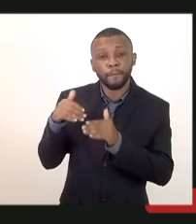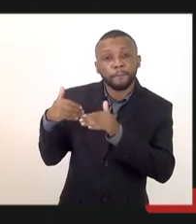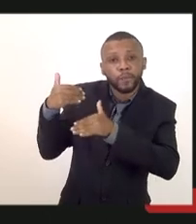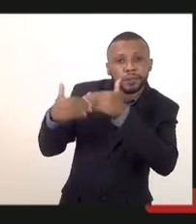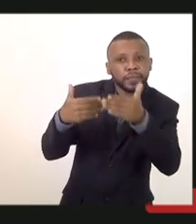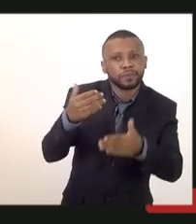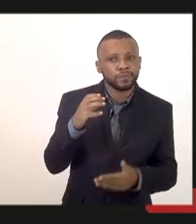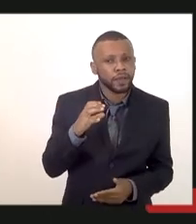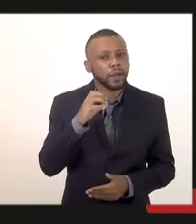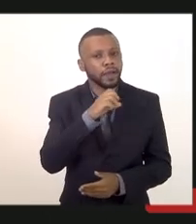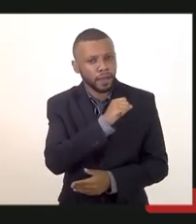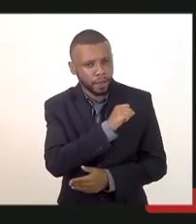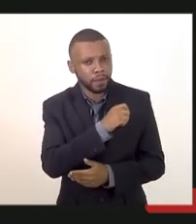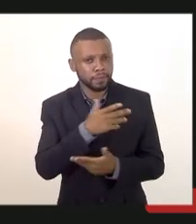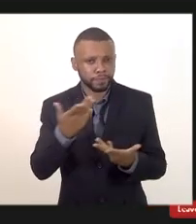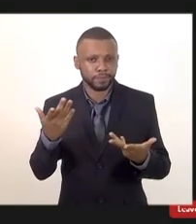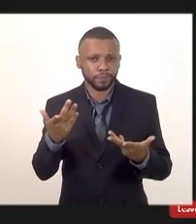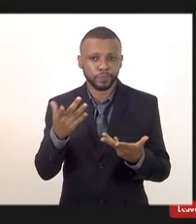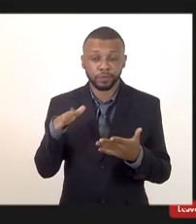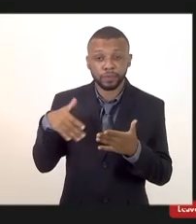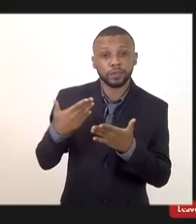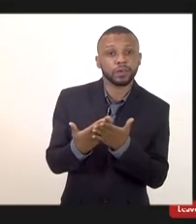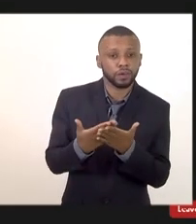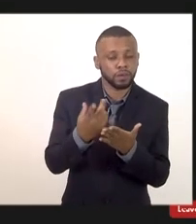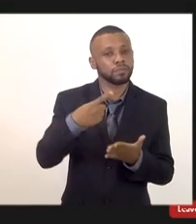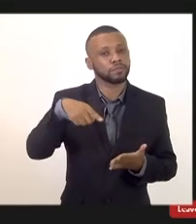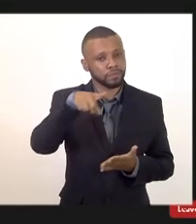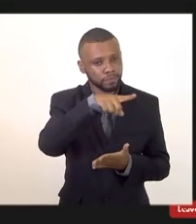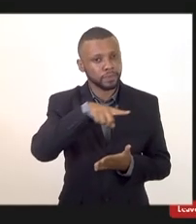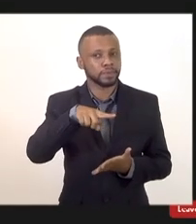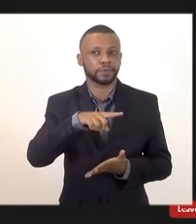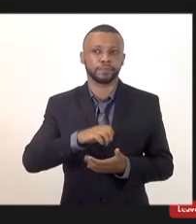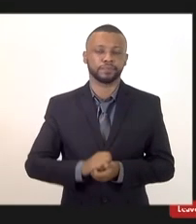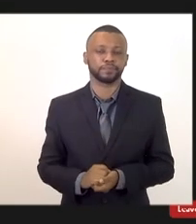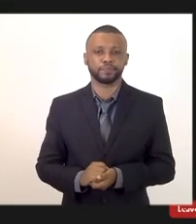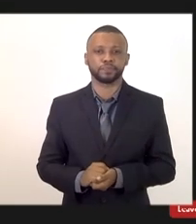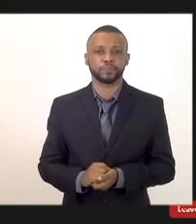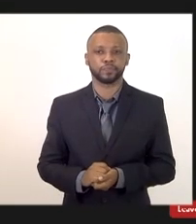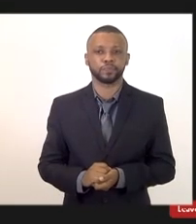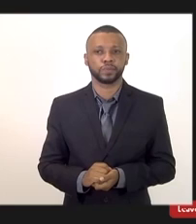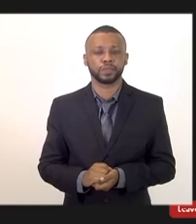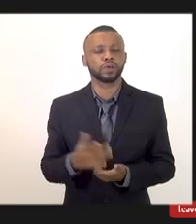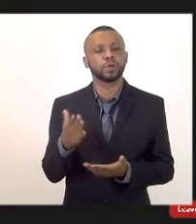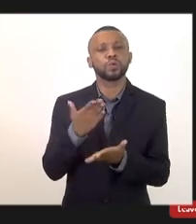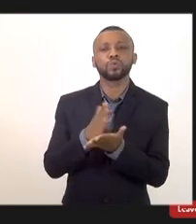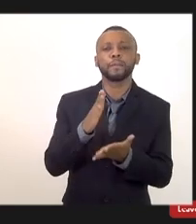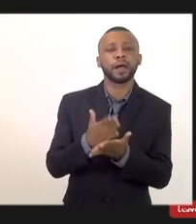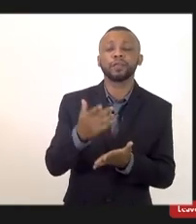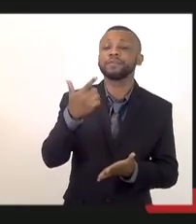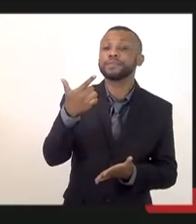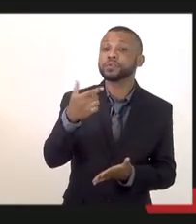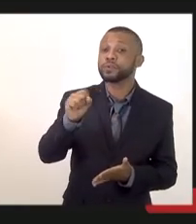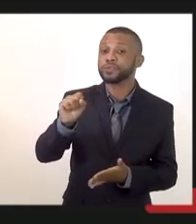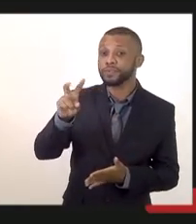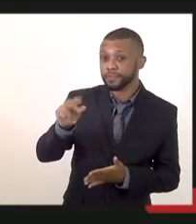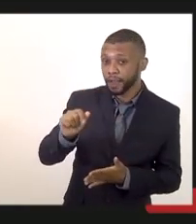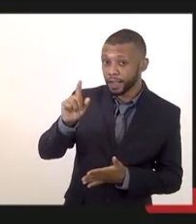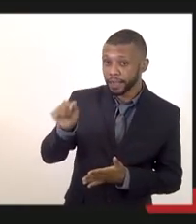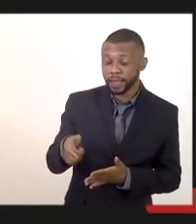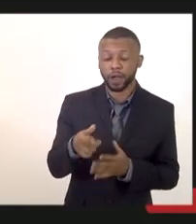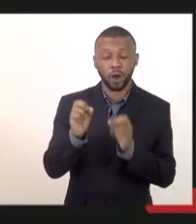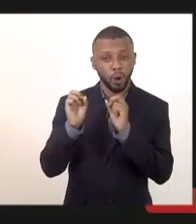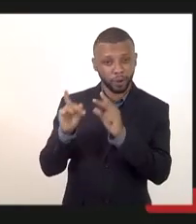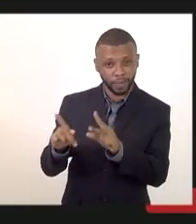bombeiro que vem chegando até vocês então a minha questão é o seguinte sobraram essas 28 vagas tudo bem eu observei que você disse